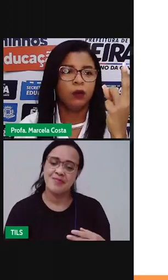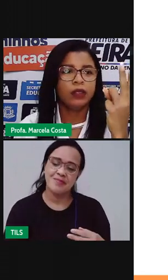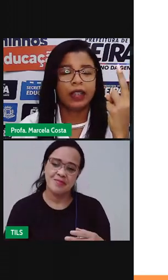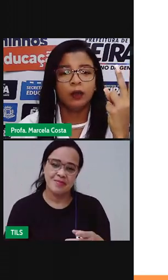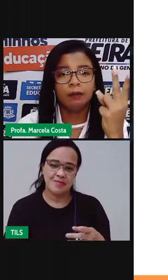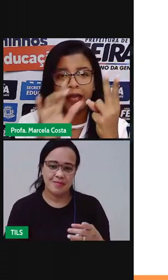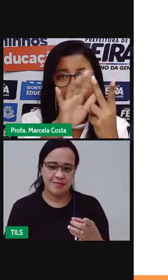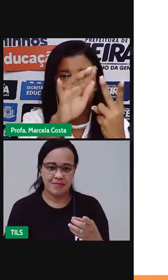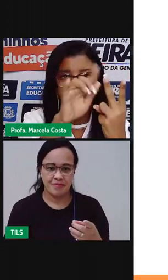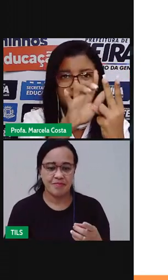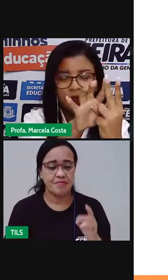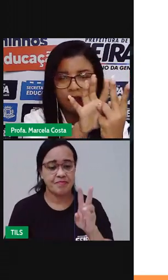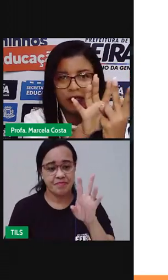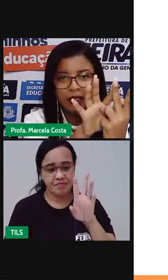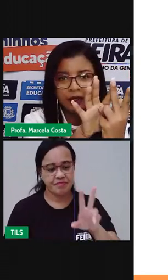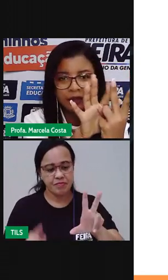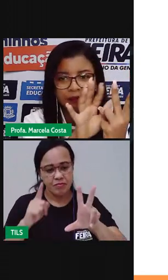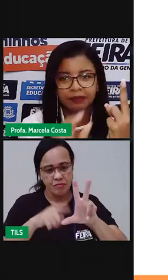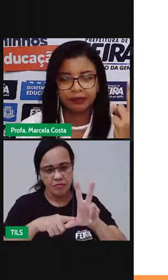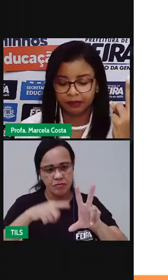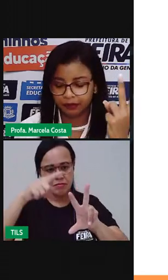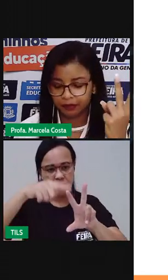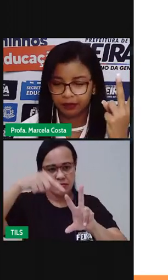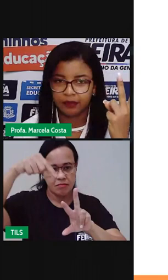O dedo médio. Olha.